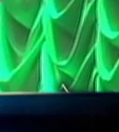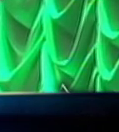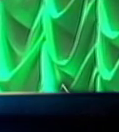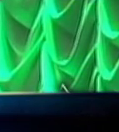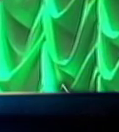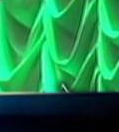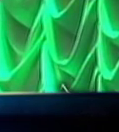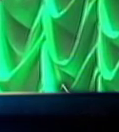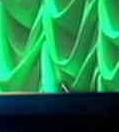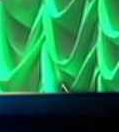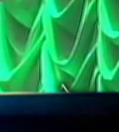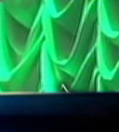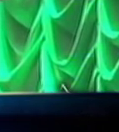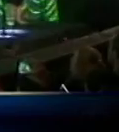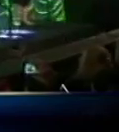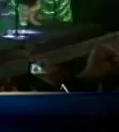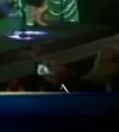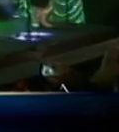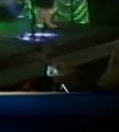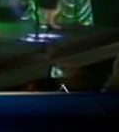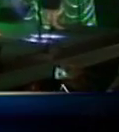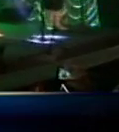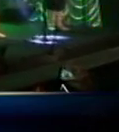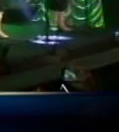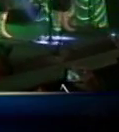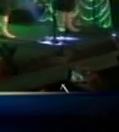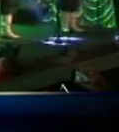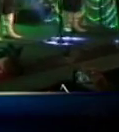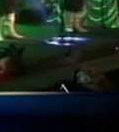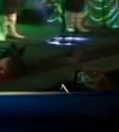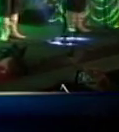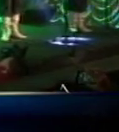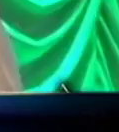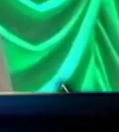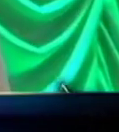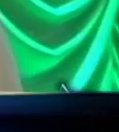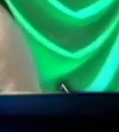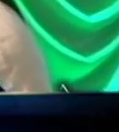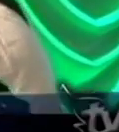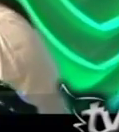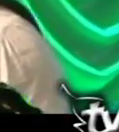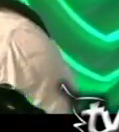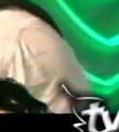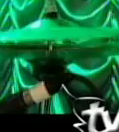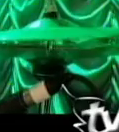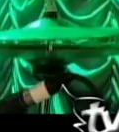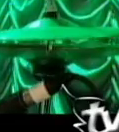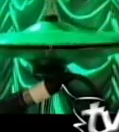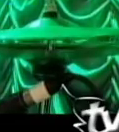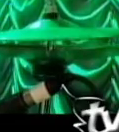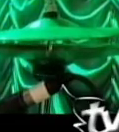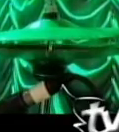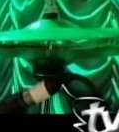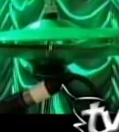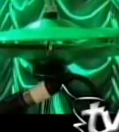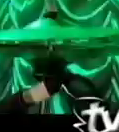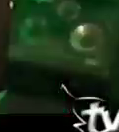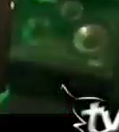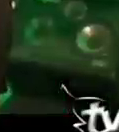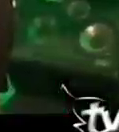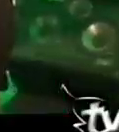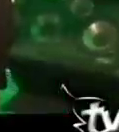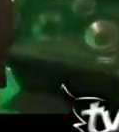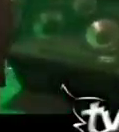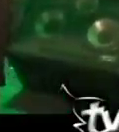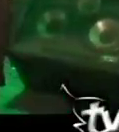fez A saudade é tanta que parecia Que ela não me via mais ter um mês A